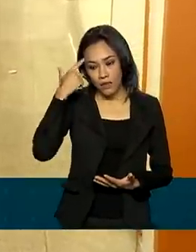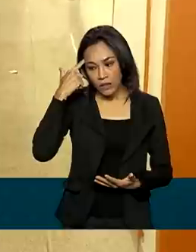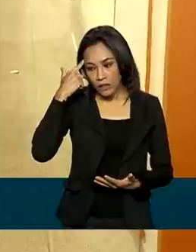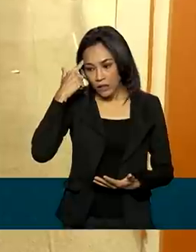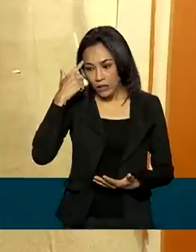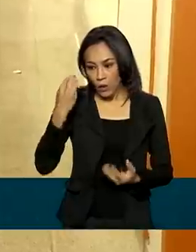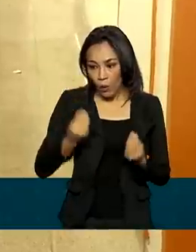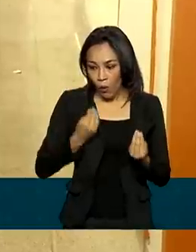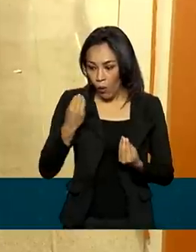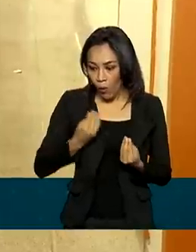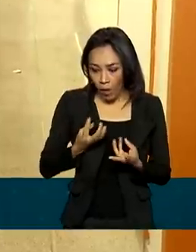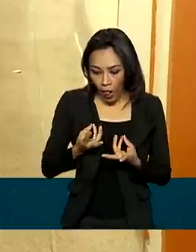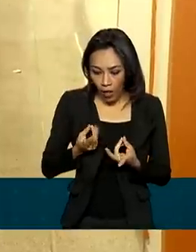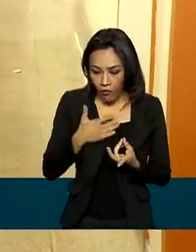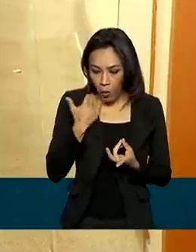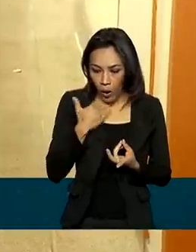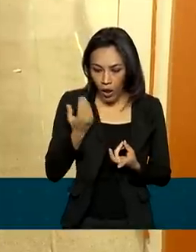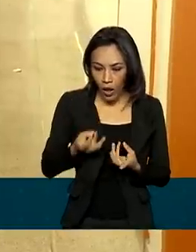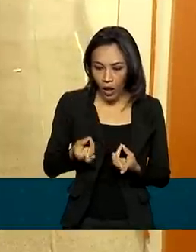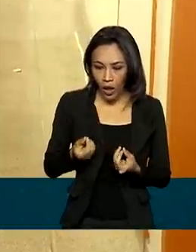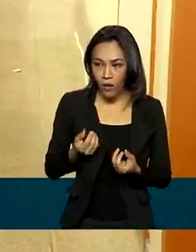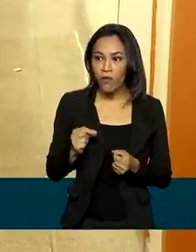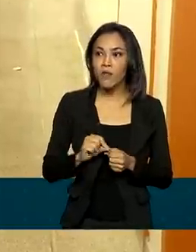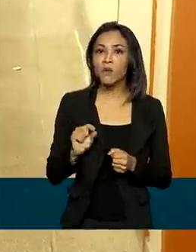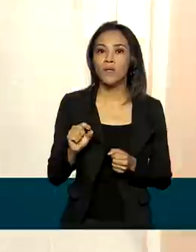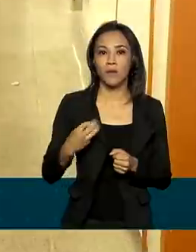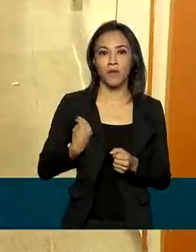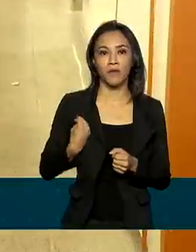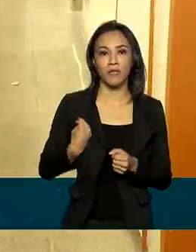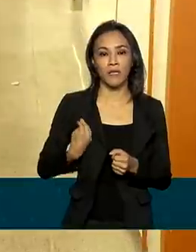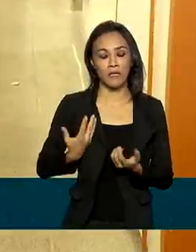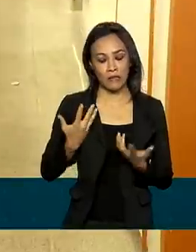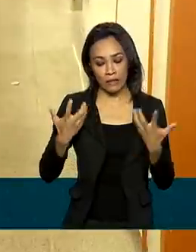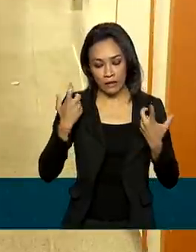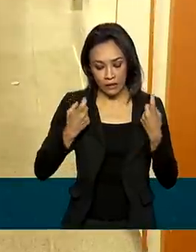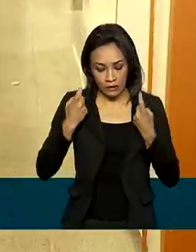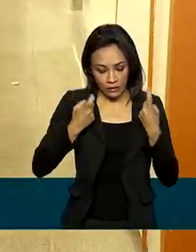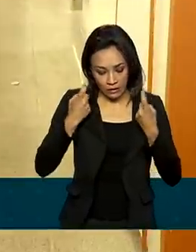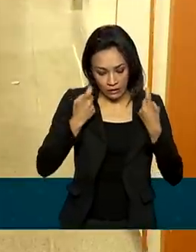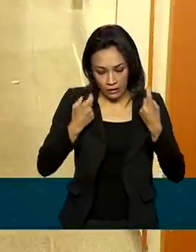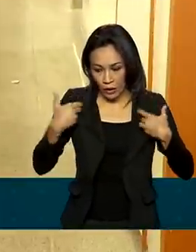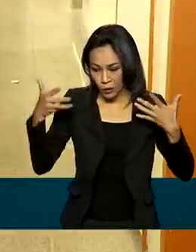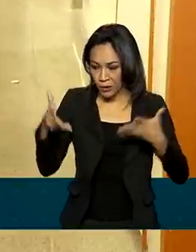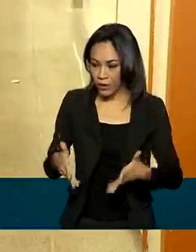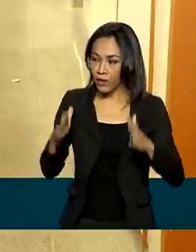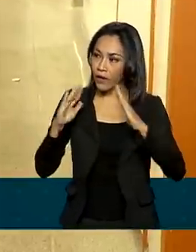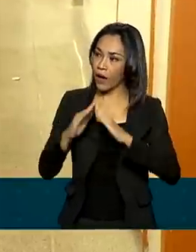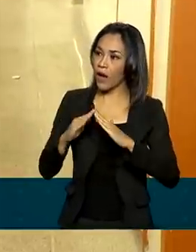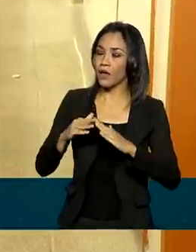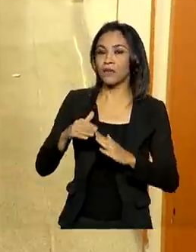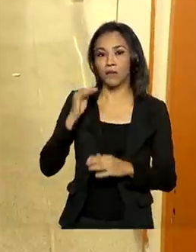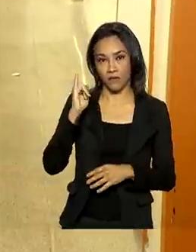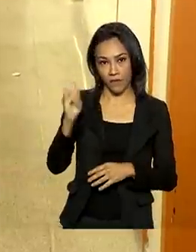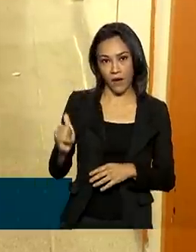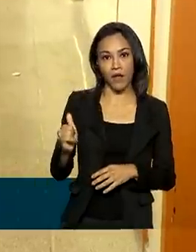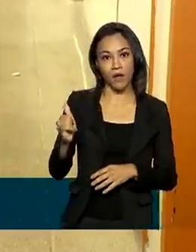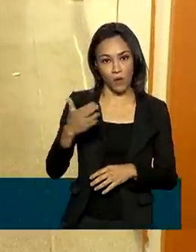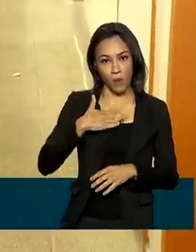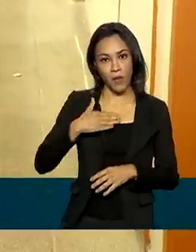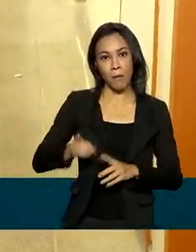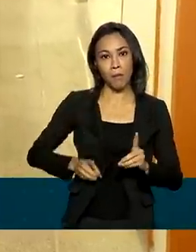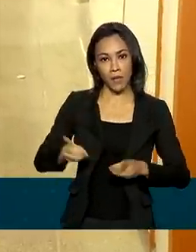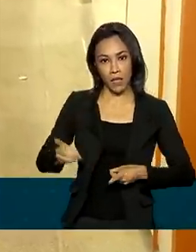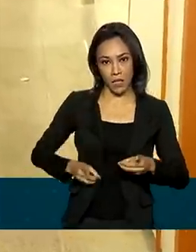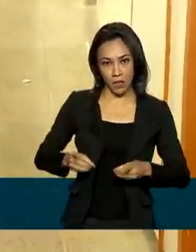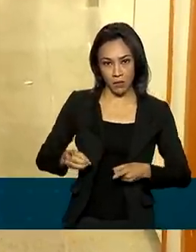ano, de quando eu ia morrer, do que eu ia fazer da minha vida. E aí eu cheguei em casa e falei com a minha prima, pô,